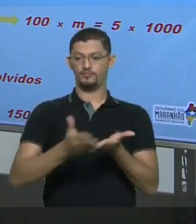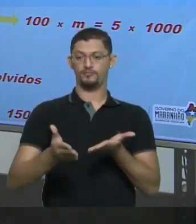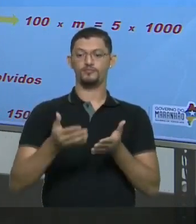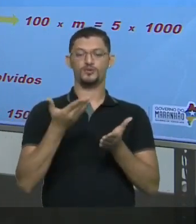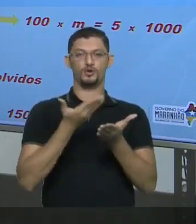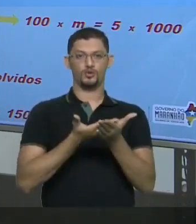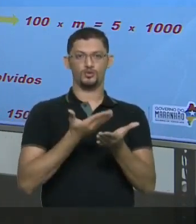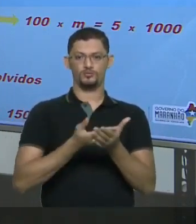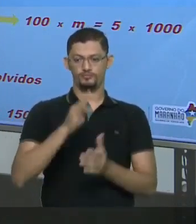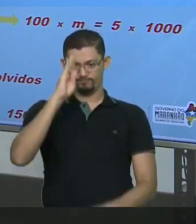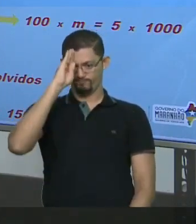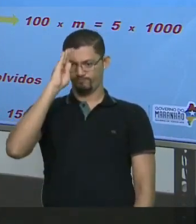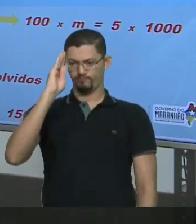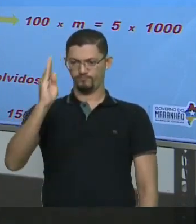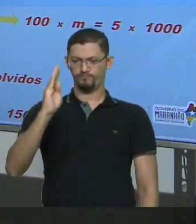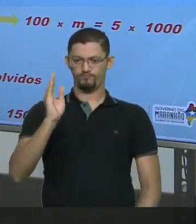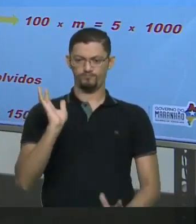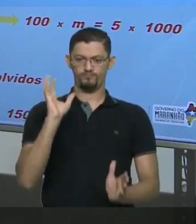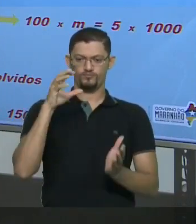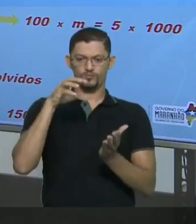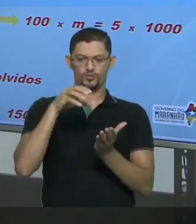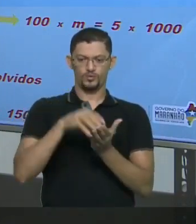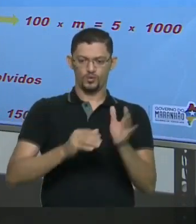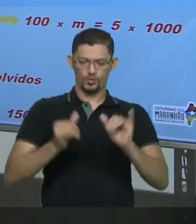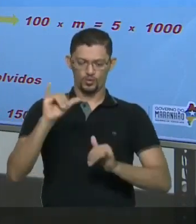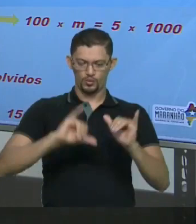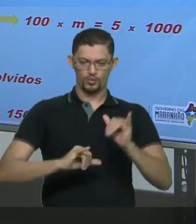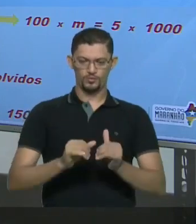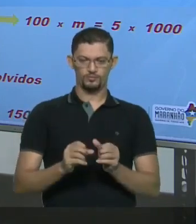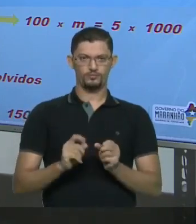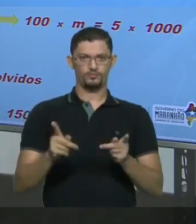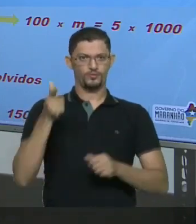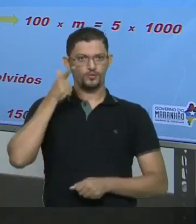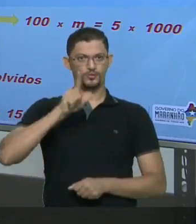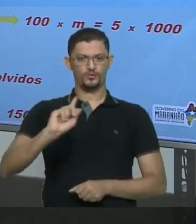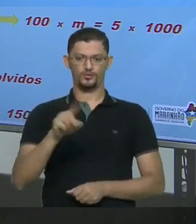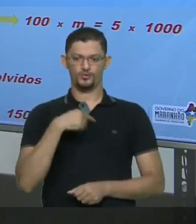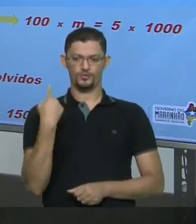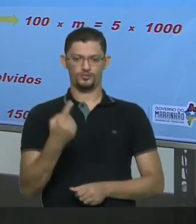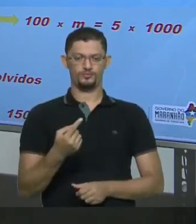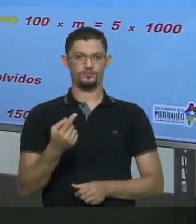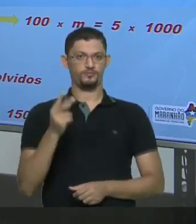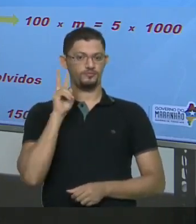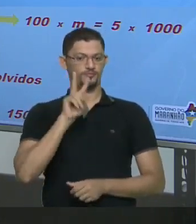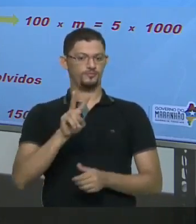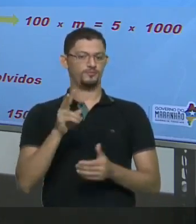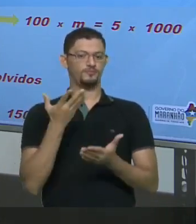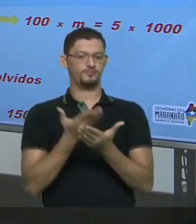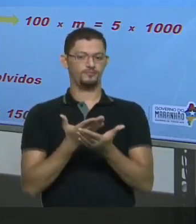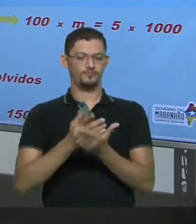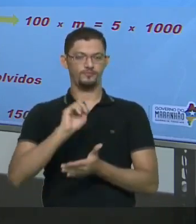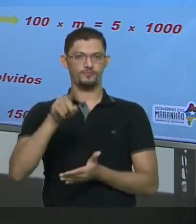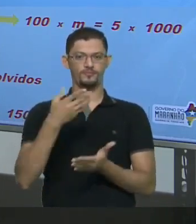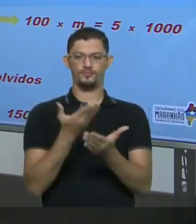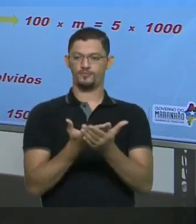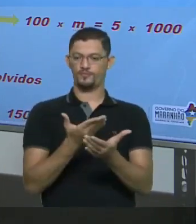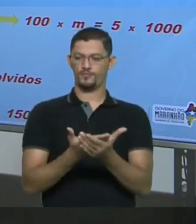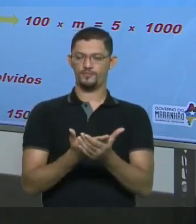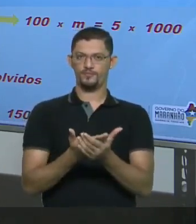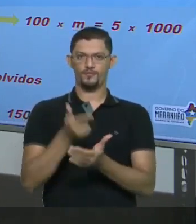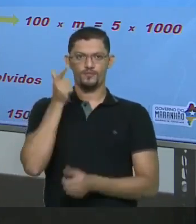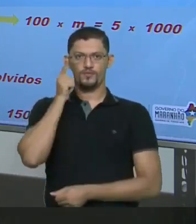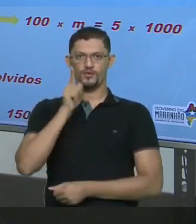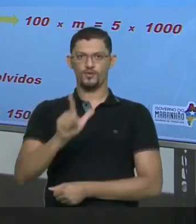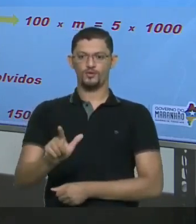trabalhar As principais Concentrações Das soluções Então continue com a gente Acompanhe as aulas E na próxima aula Nós